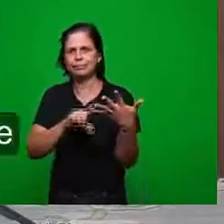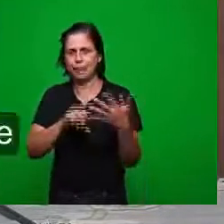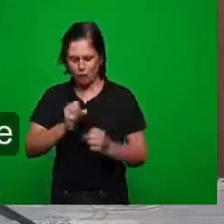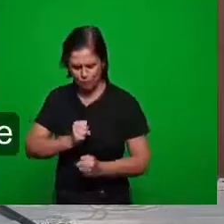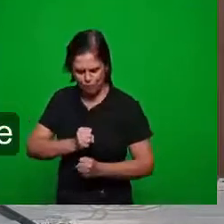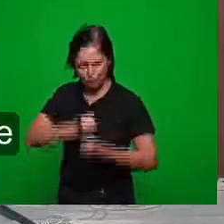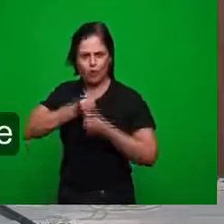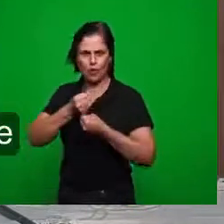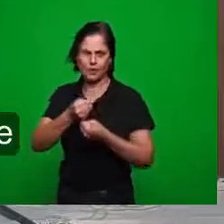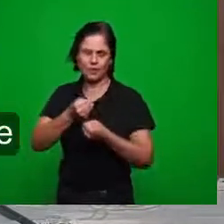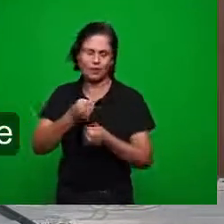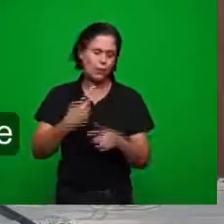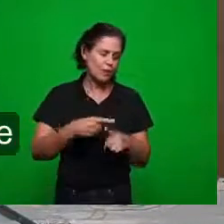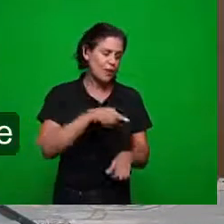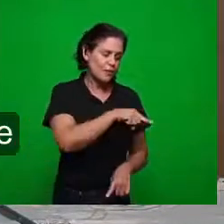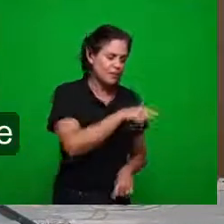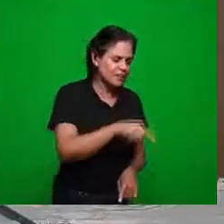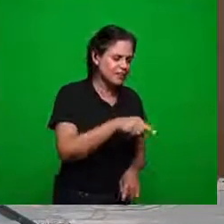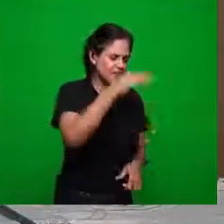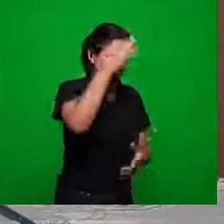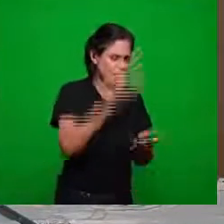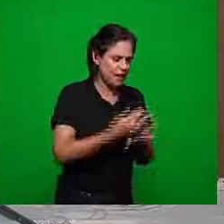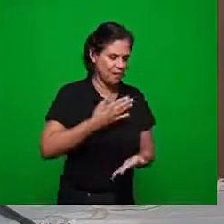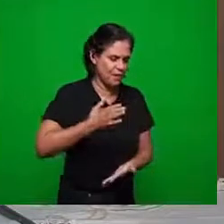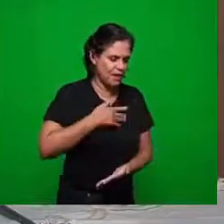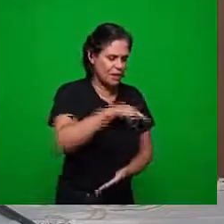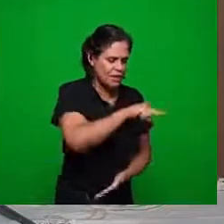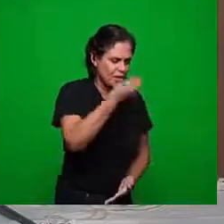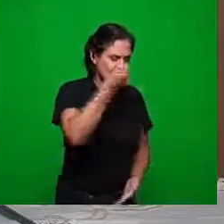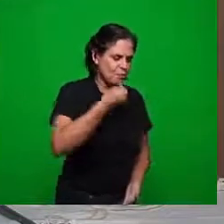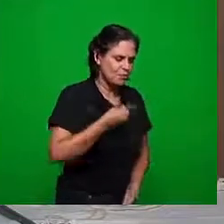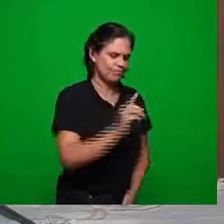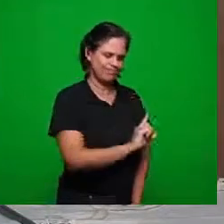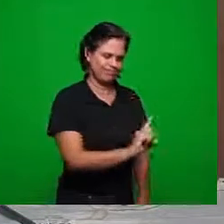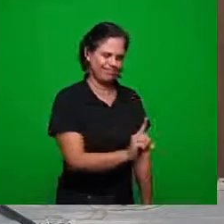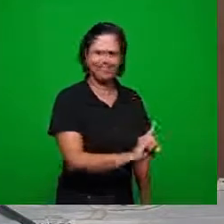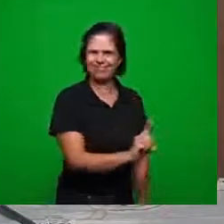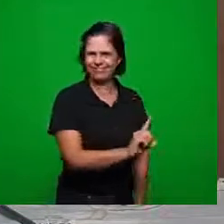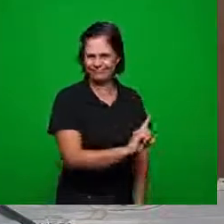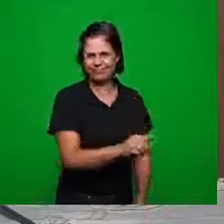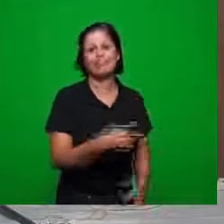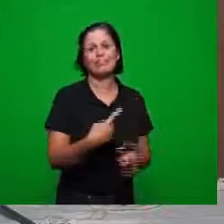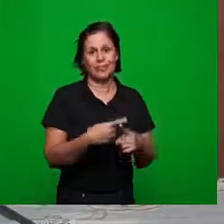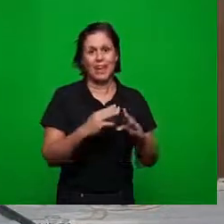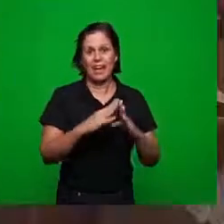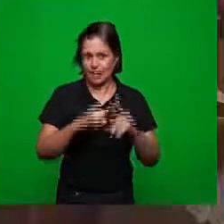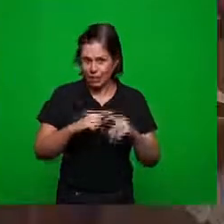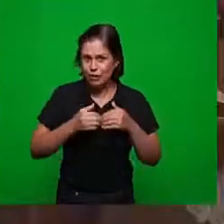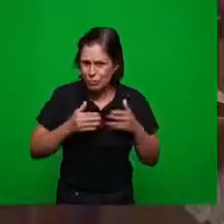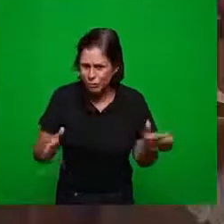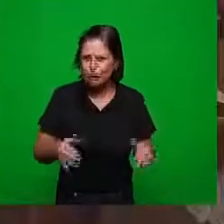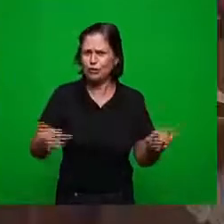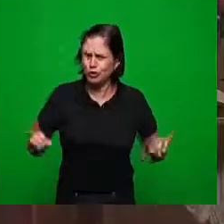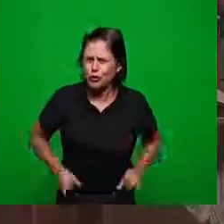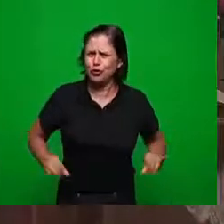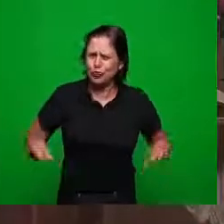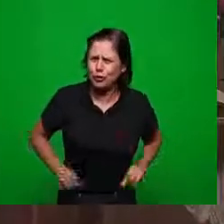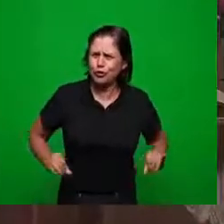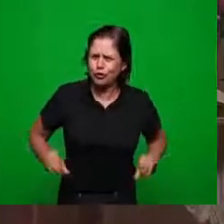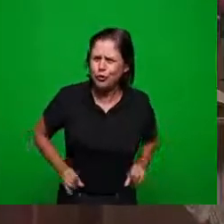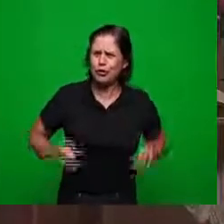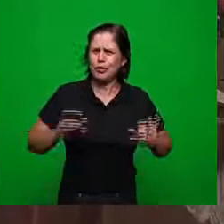fortaleza não negasse a minha fé a igreja diante de tudo isso todas as dificuldades ela tinha que negar